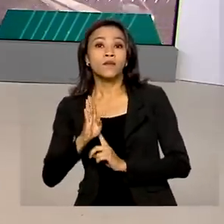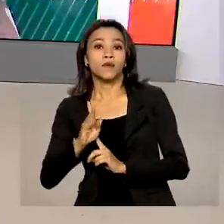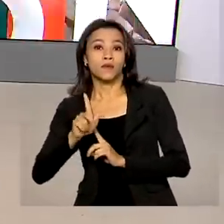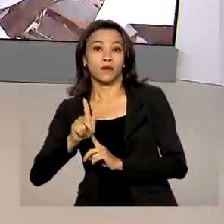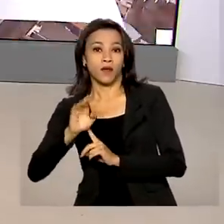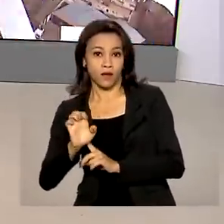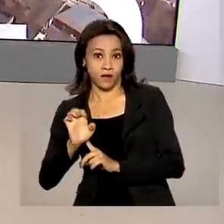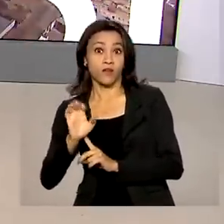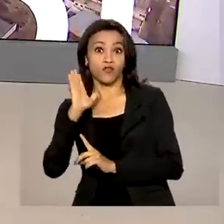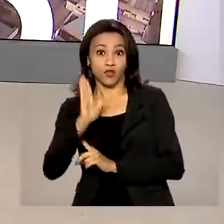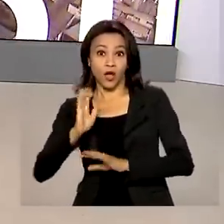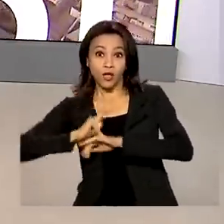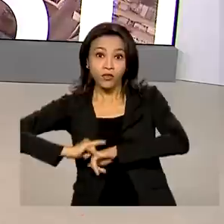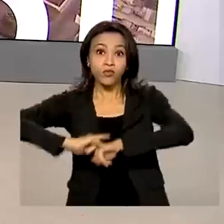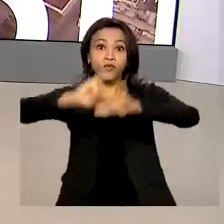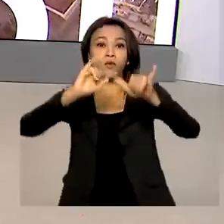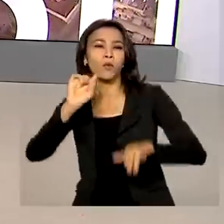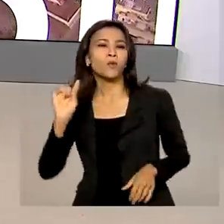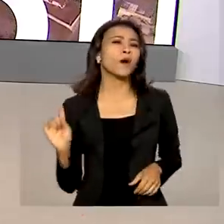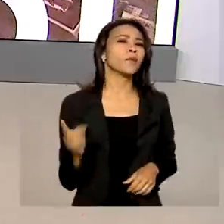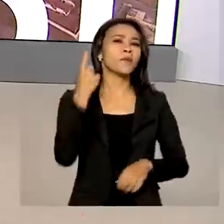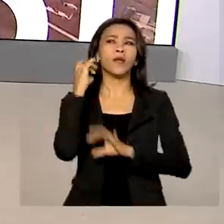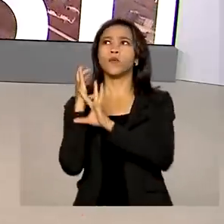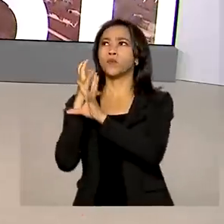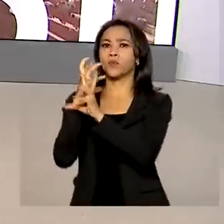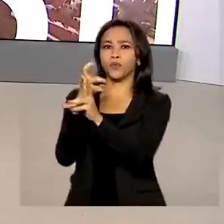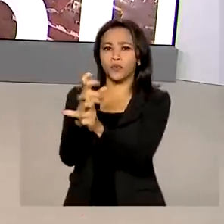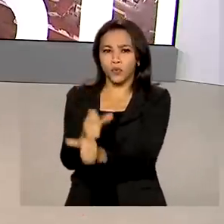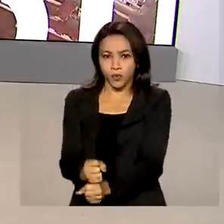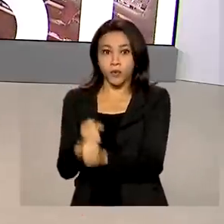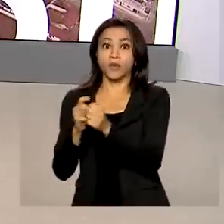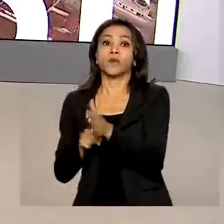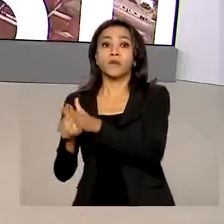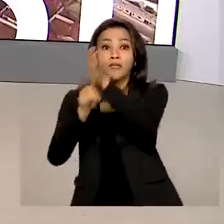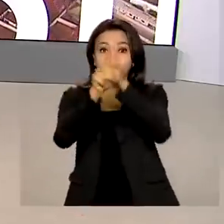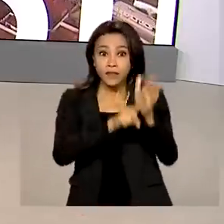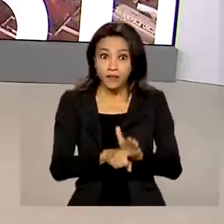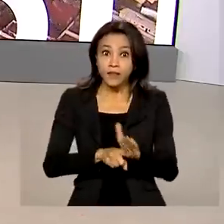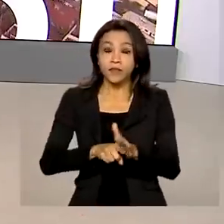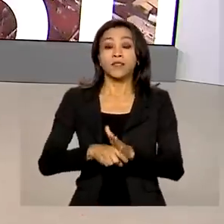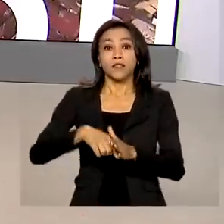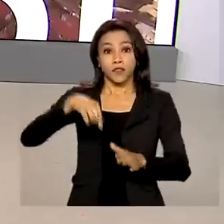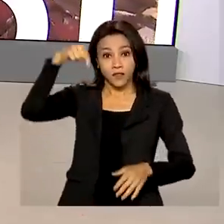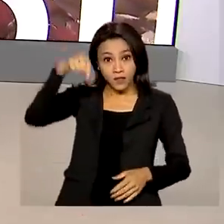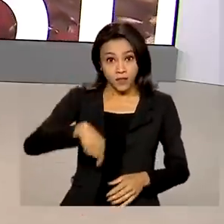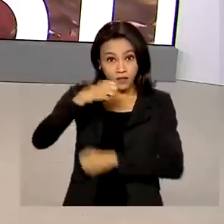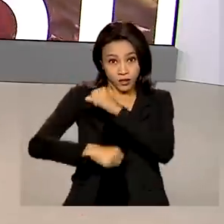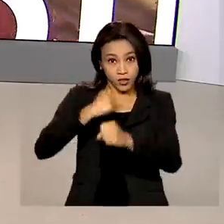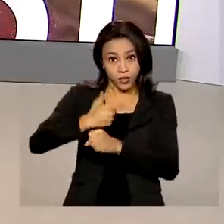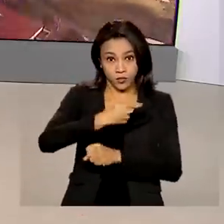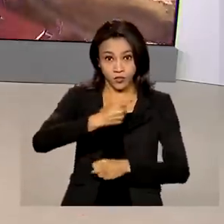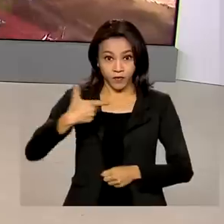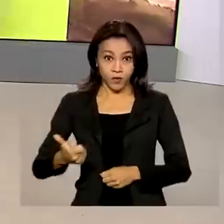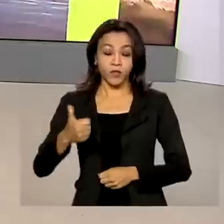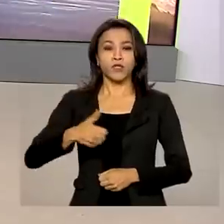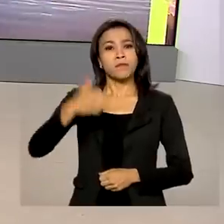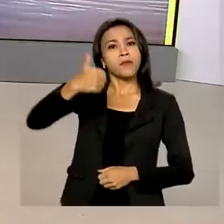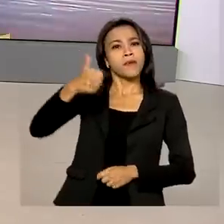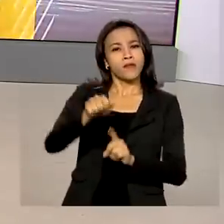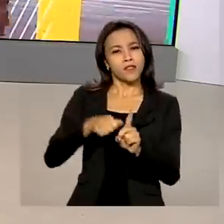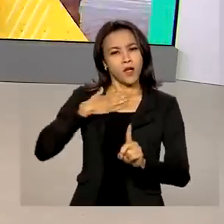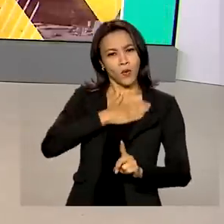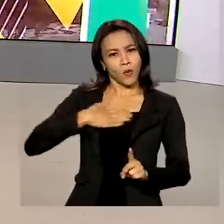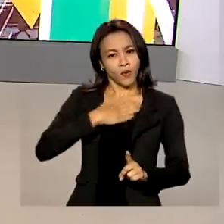primeiro balanço do Censo 2022, que começou a ser realizado em 1º de agosto. As regiões Nordeste